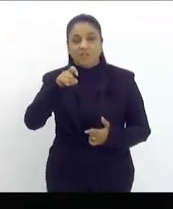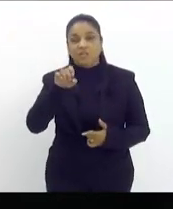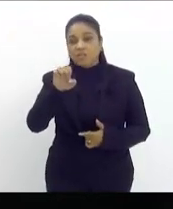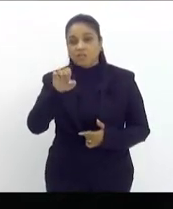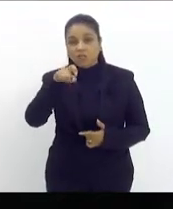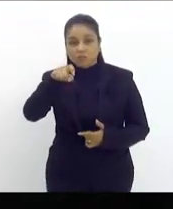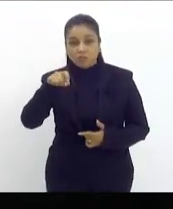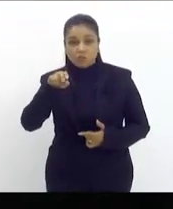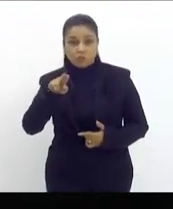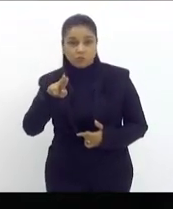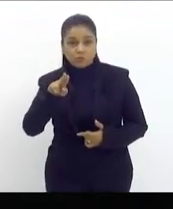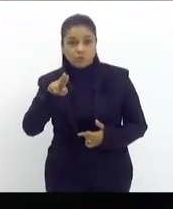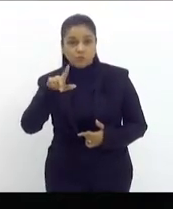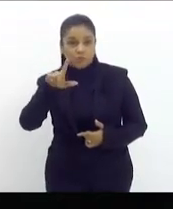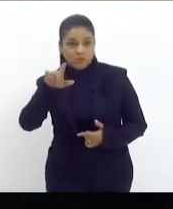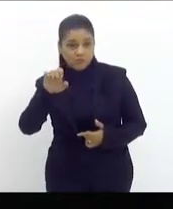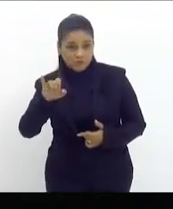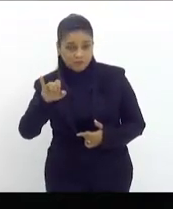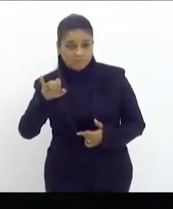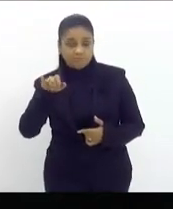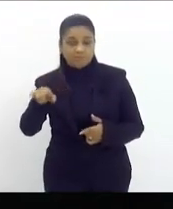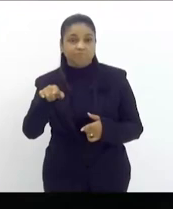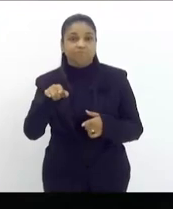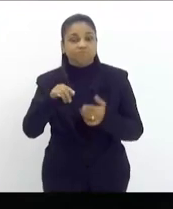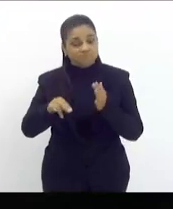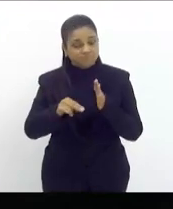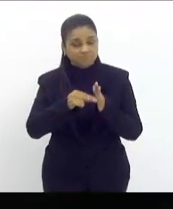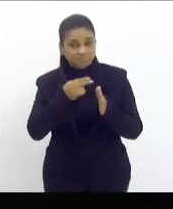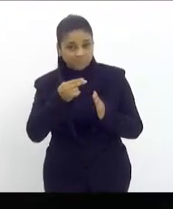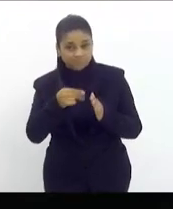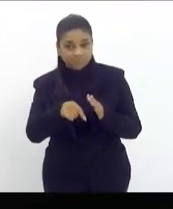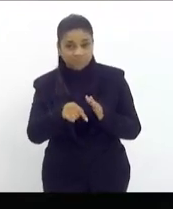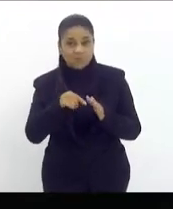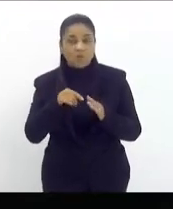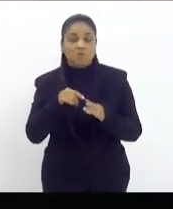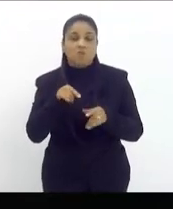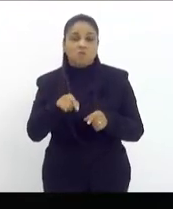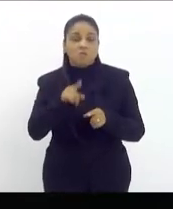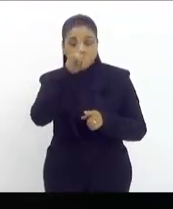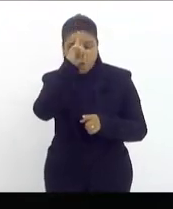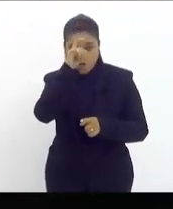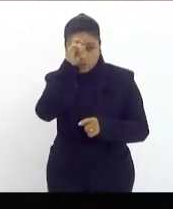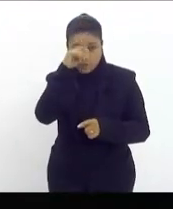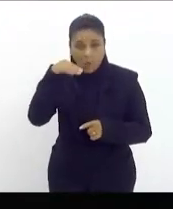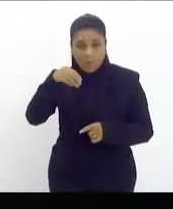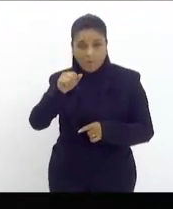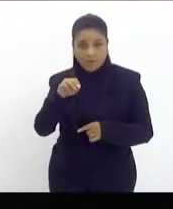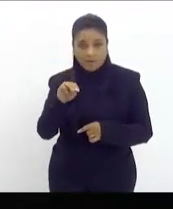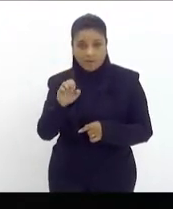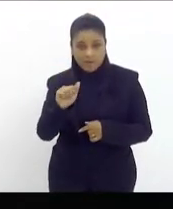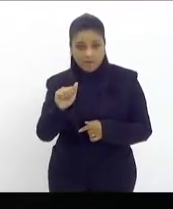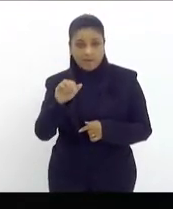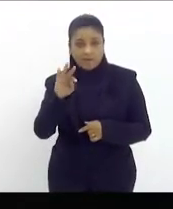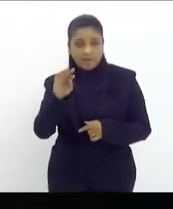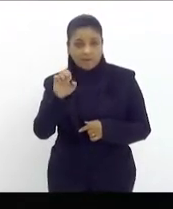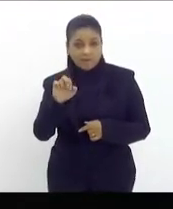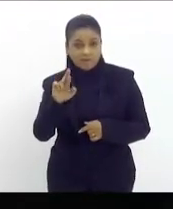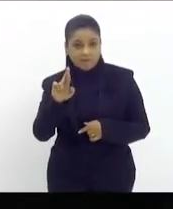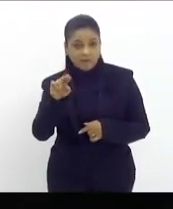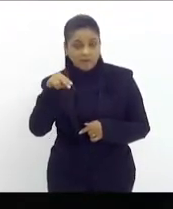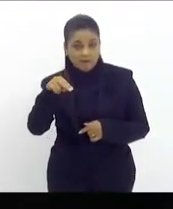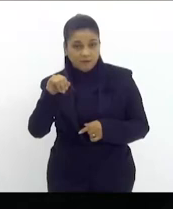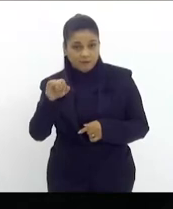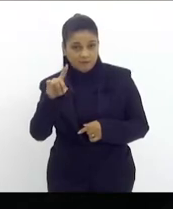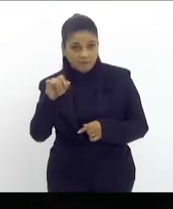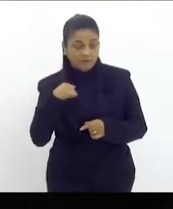cirurgias foram uma maternidade que ainda hoje não dá o respaldo necessário. porque